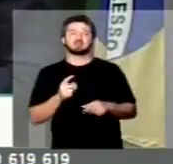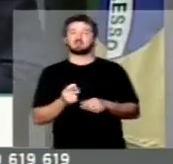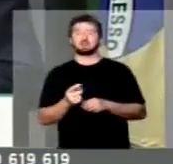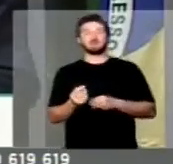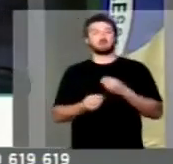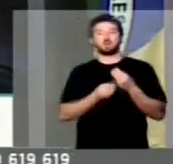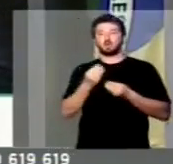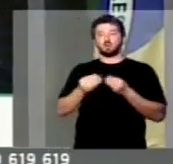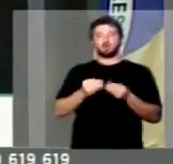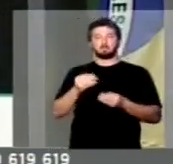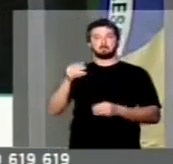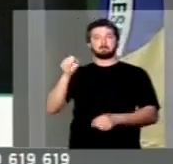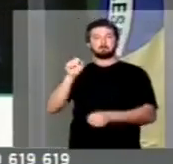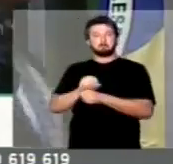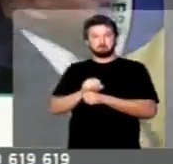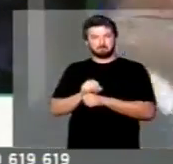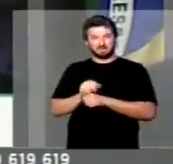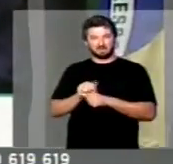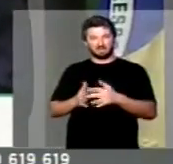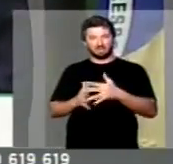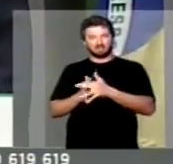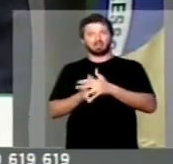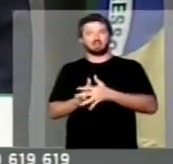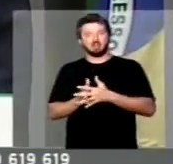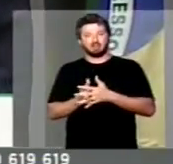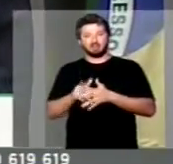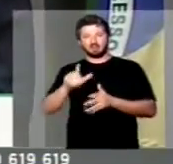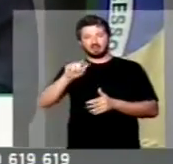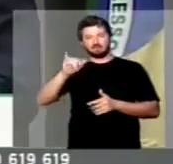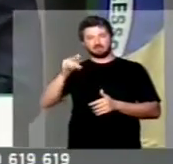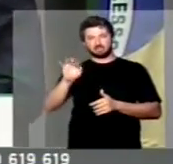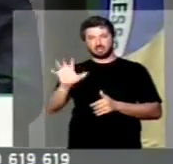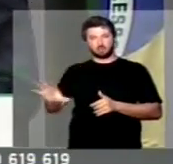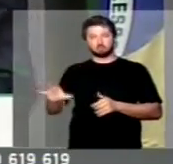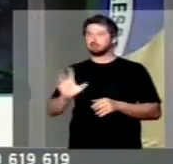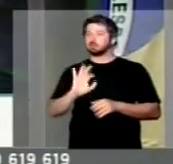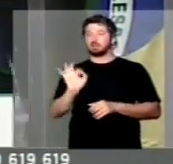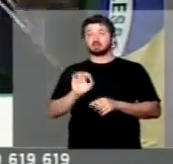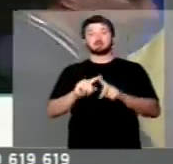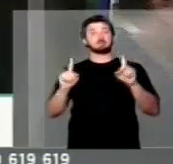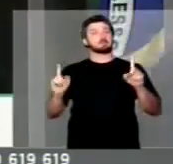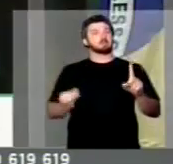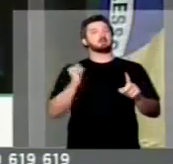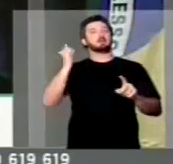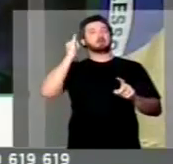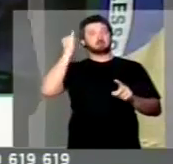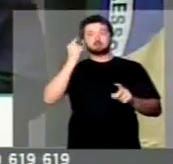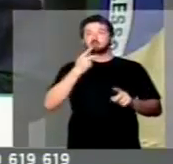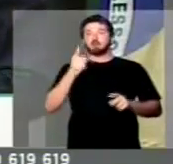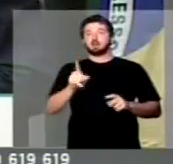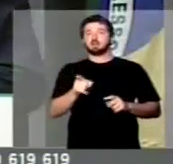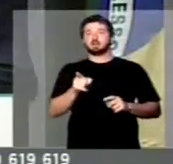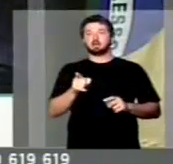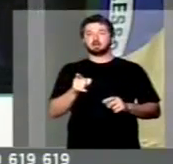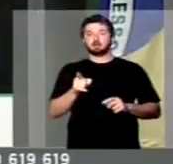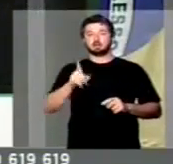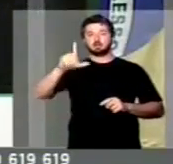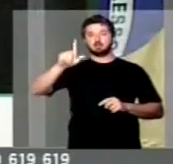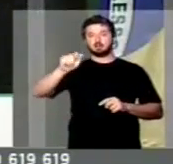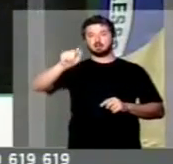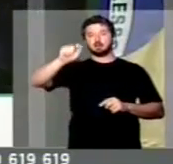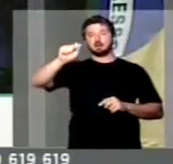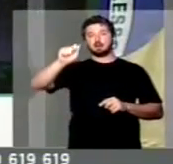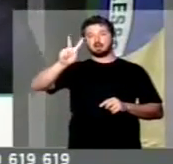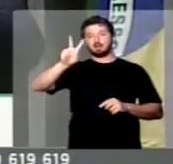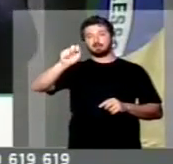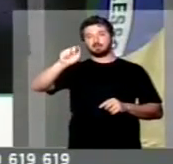condições de interromper as ações da Lava Jato. Agora, é importante se dizer que a Operação